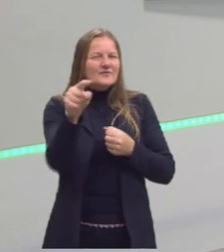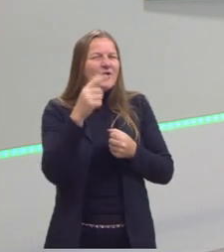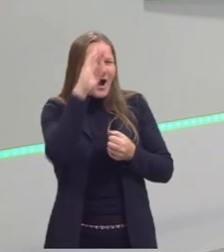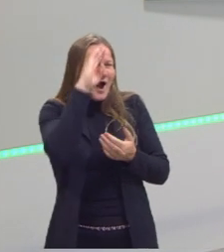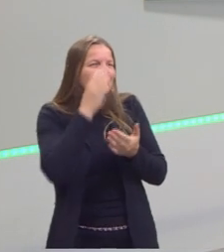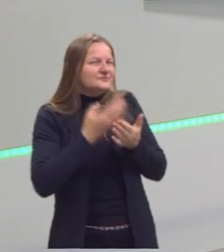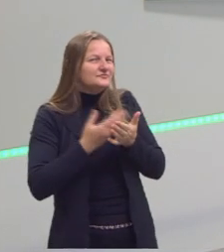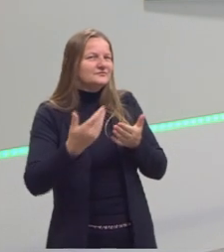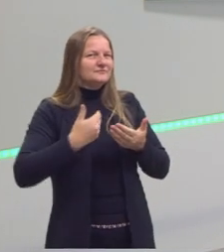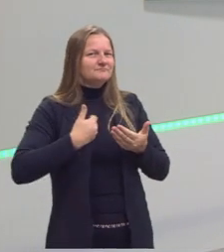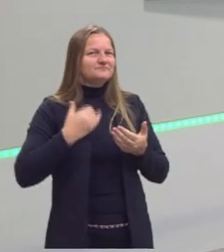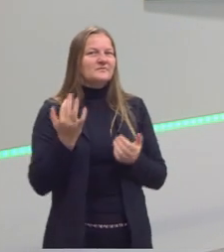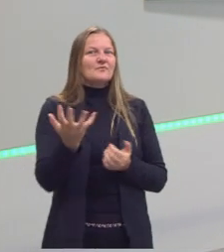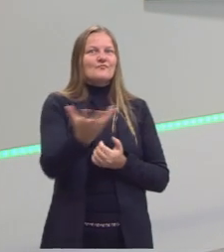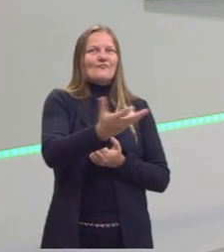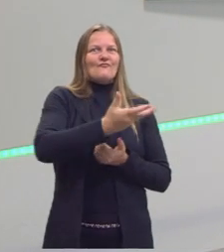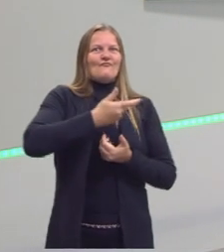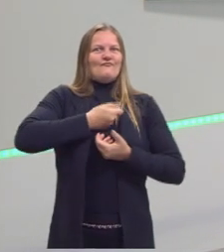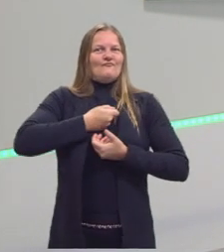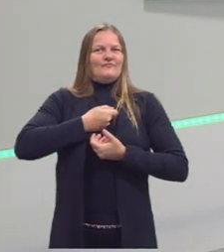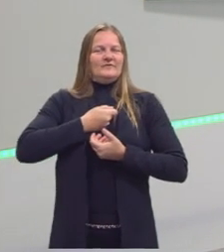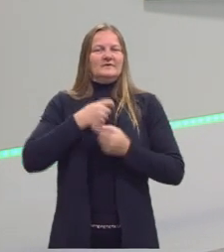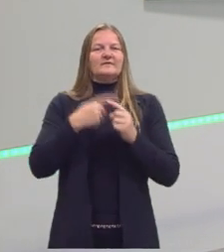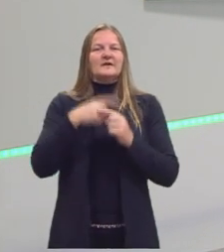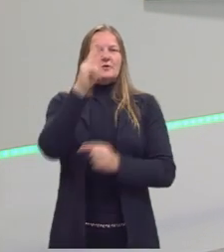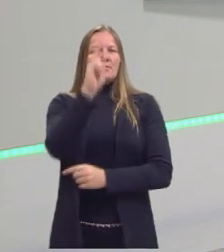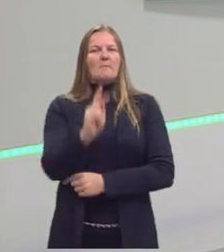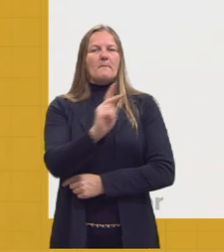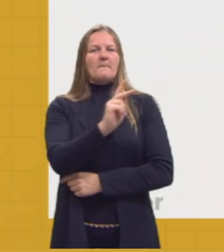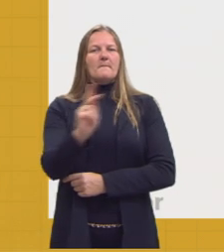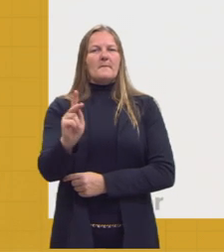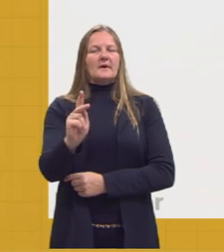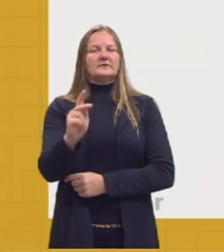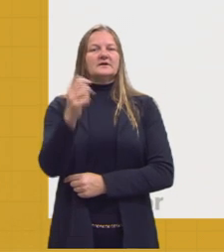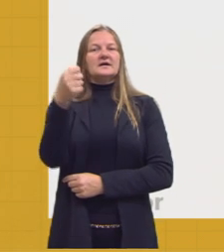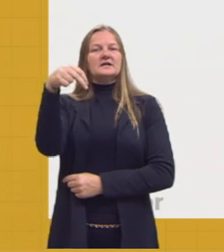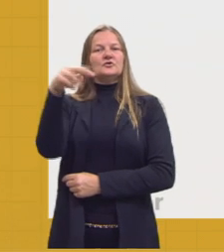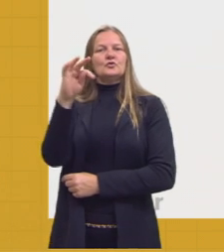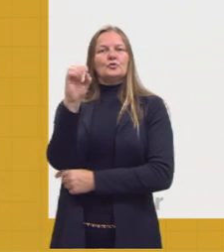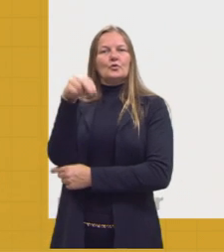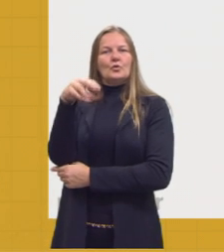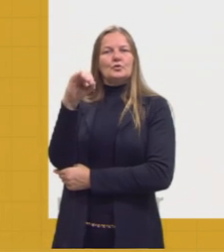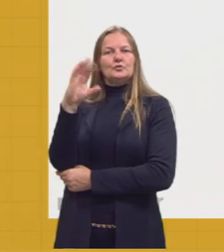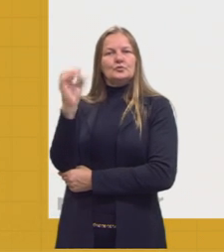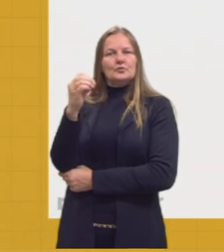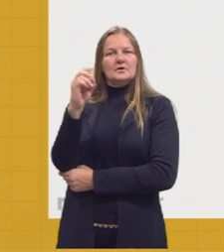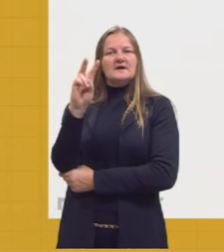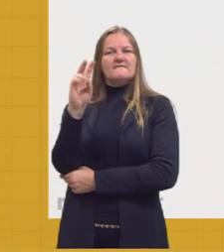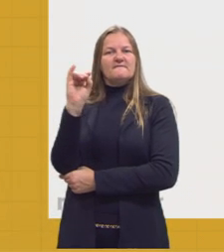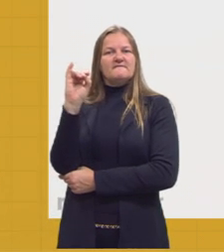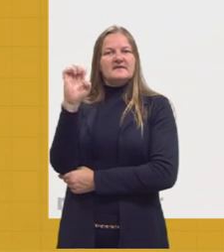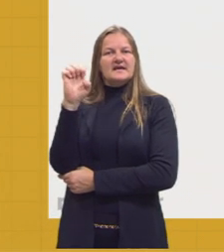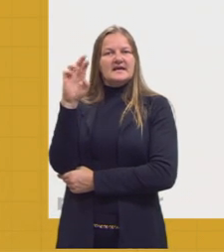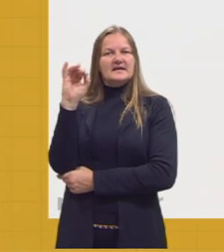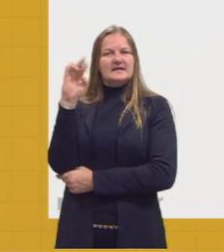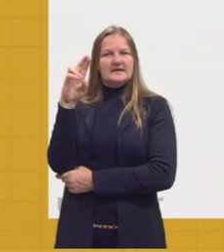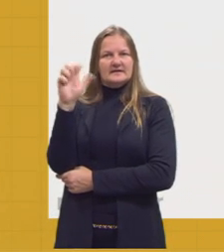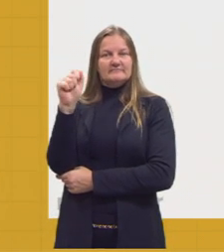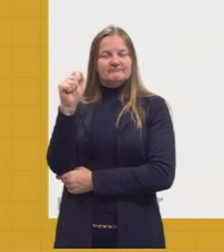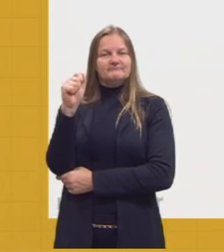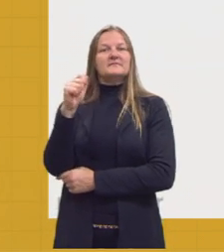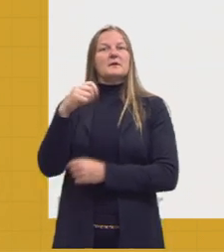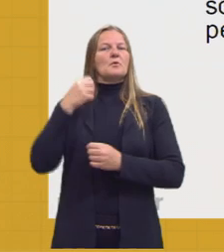acredite. E temos aí representante um padre, chamado Padre Antônio Vieira. E ele é o principal representante com os seus